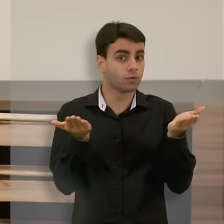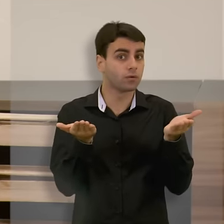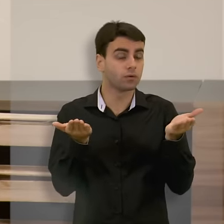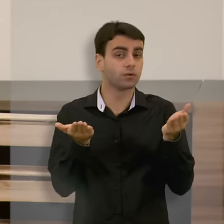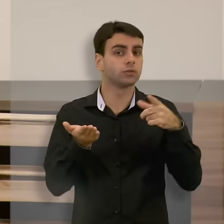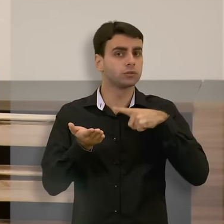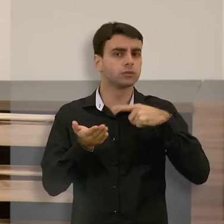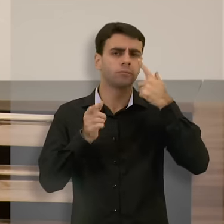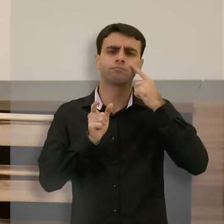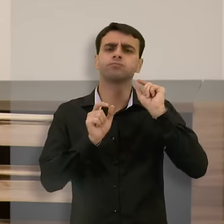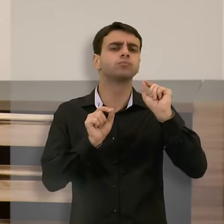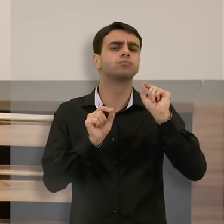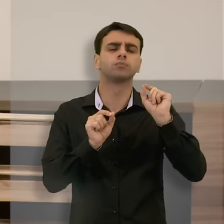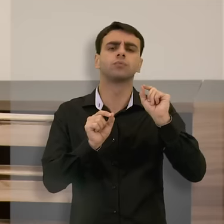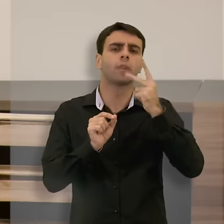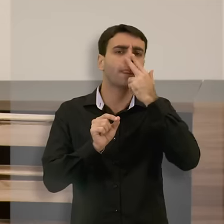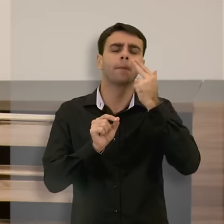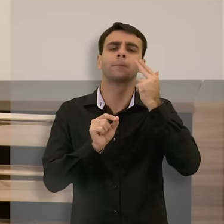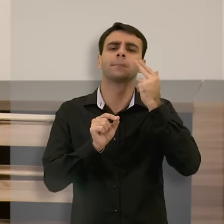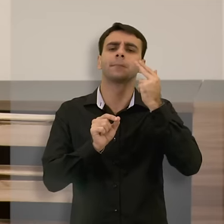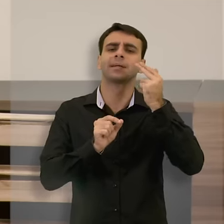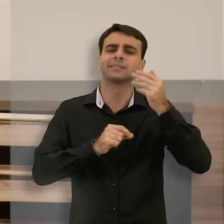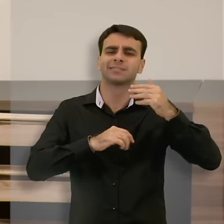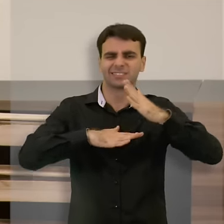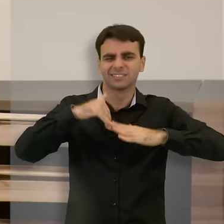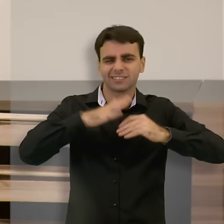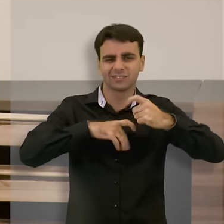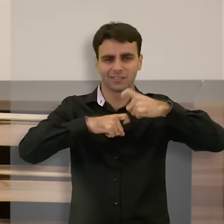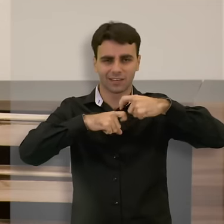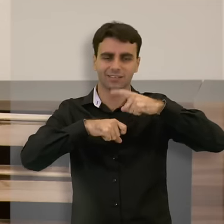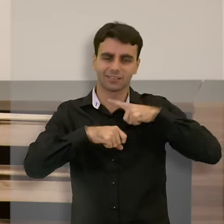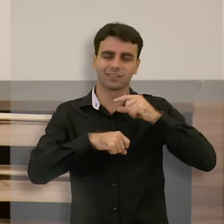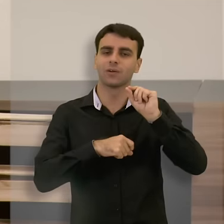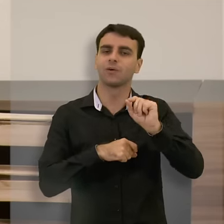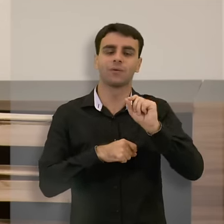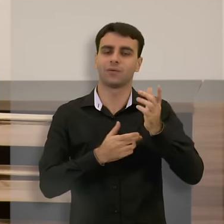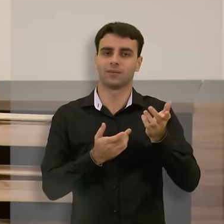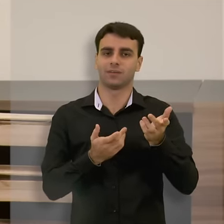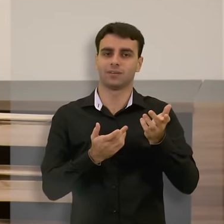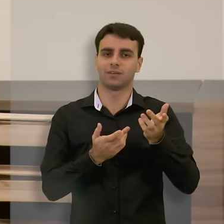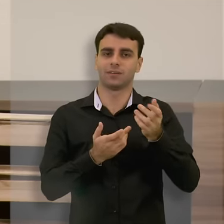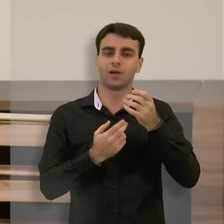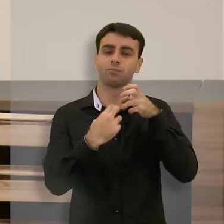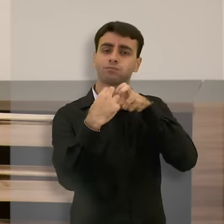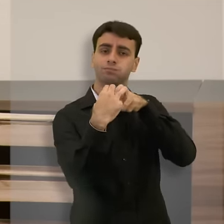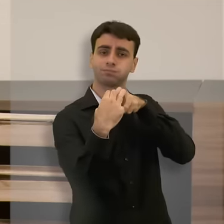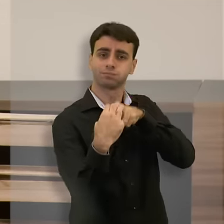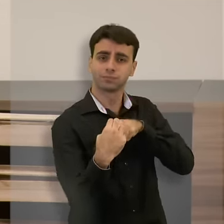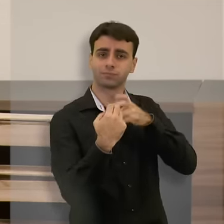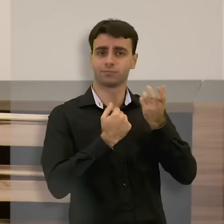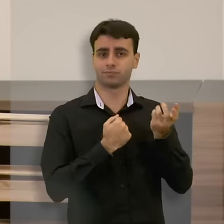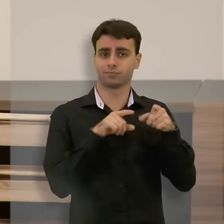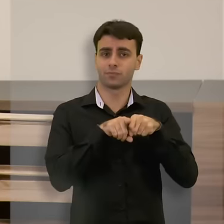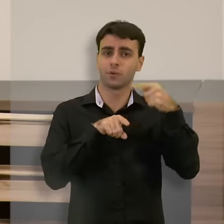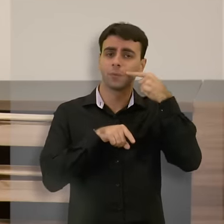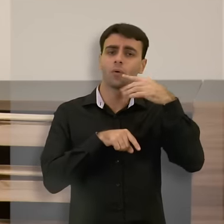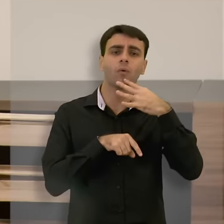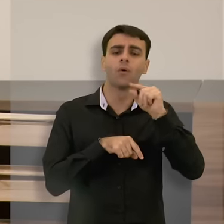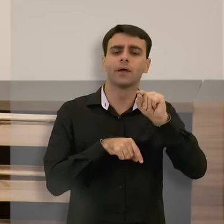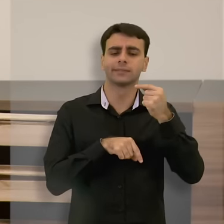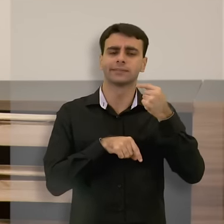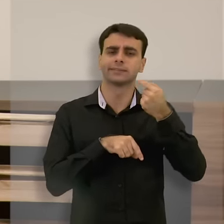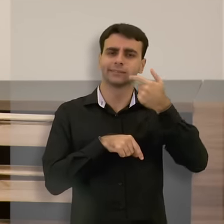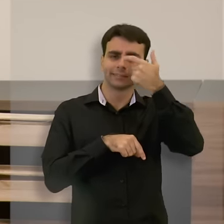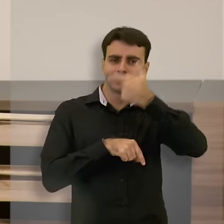existe um grande distanciamento dentro da prática médica na forma do médico lidar com os aspectos subjetivos,